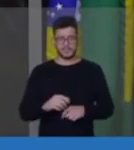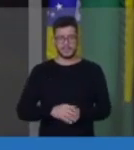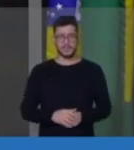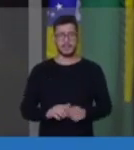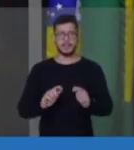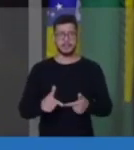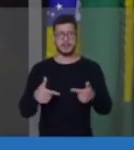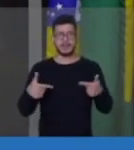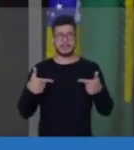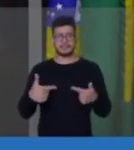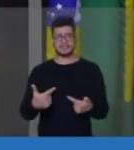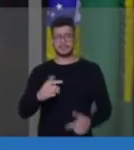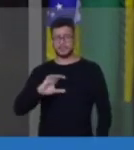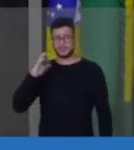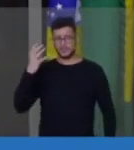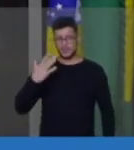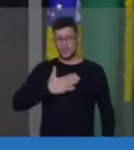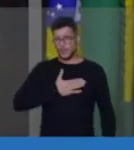criminoso.